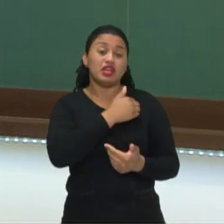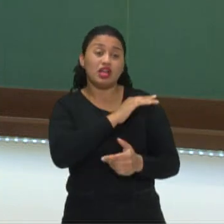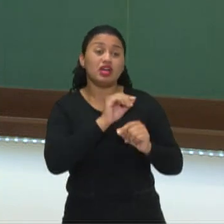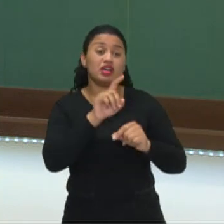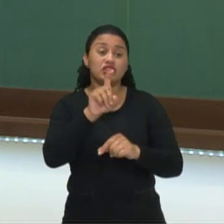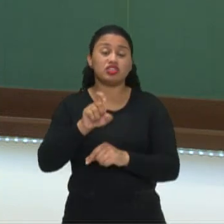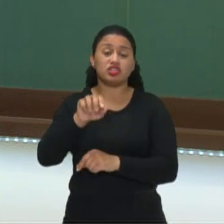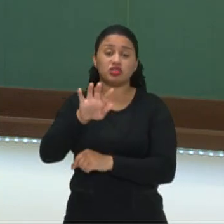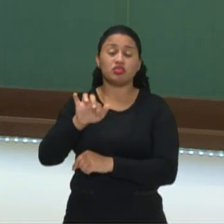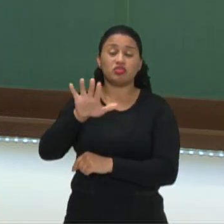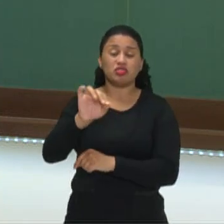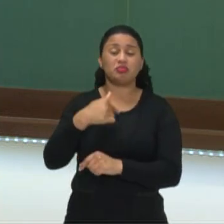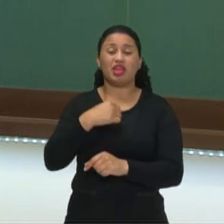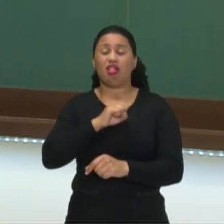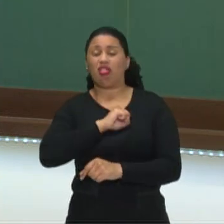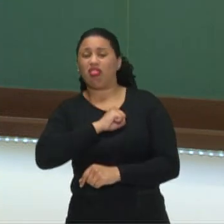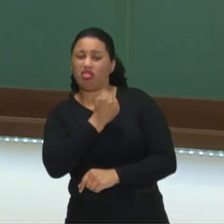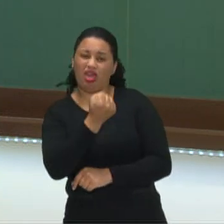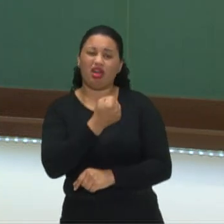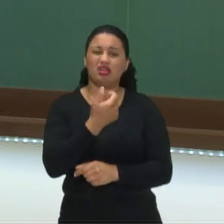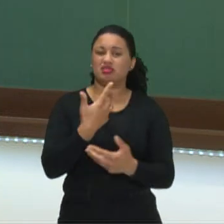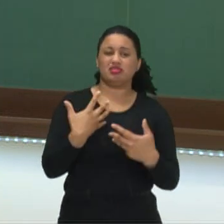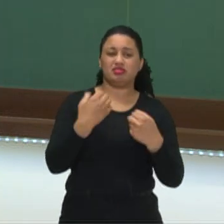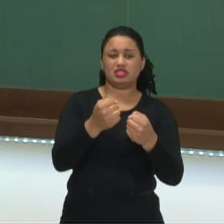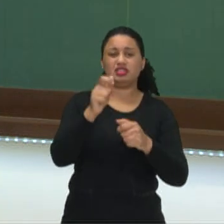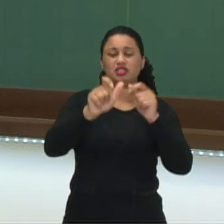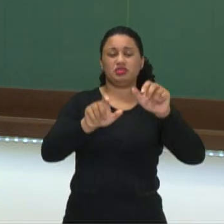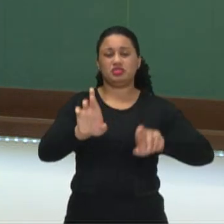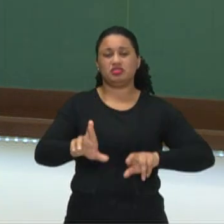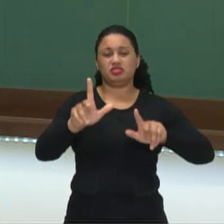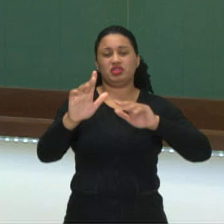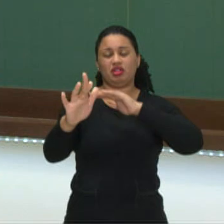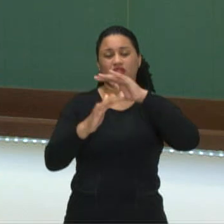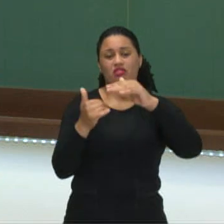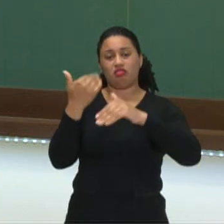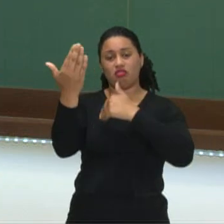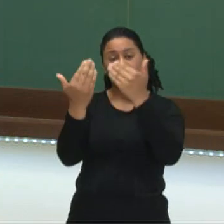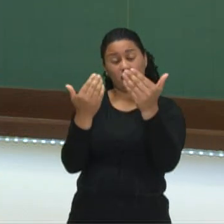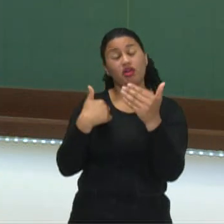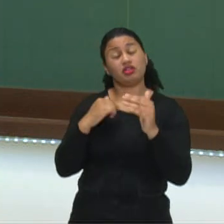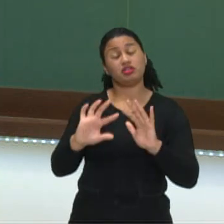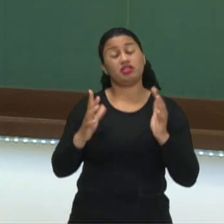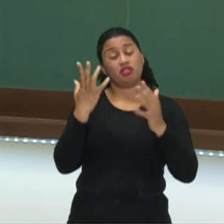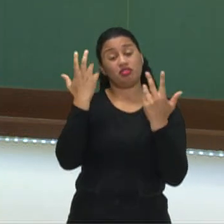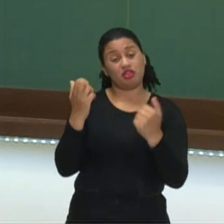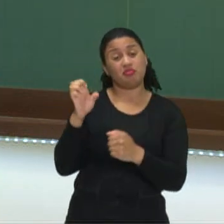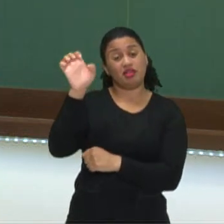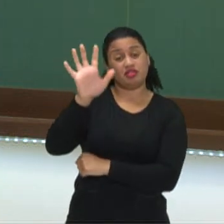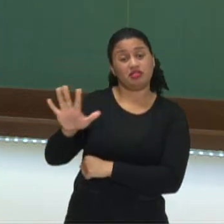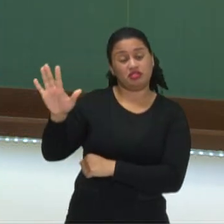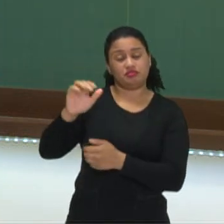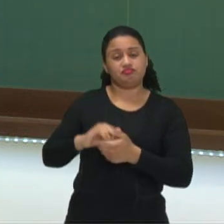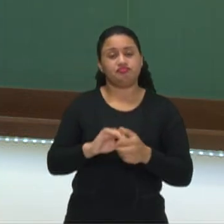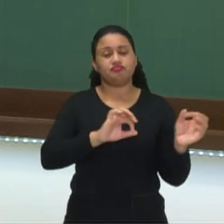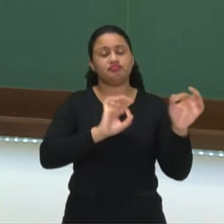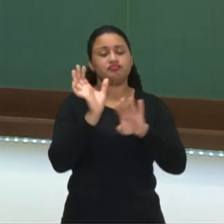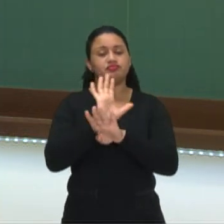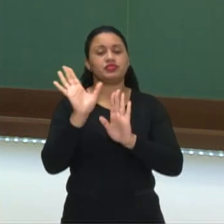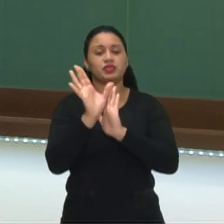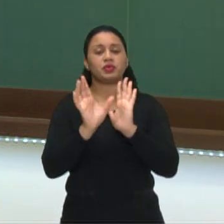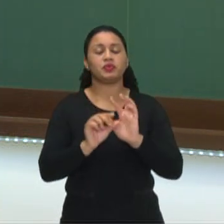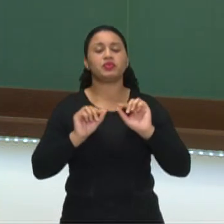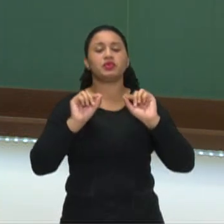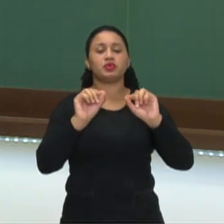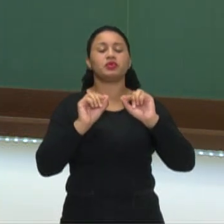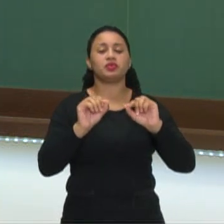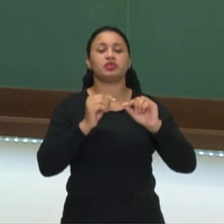ao estrangeiro, ao diferente. E, infelizmente, isso acaba sendo muito normal no continente europeu. Nesse vídeo, nós falamos